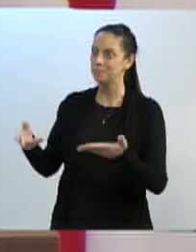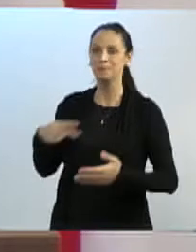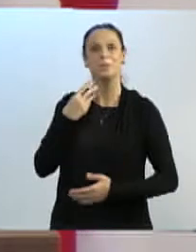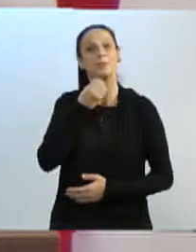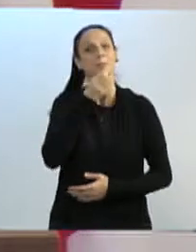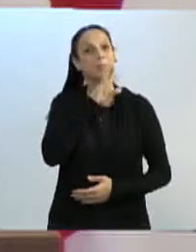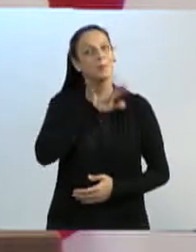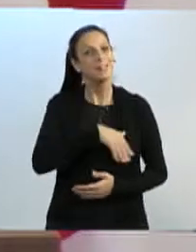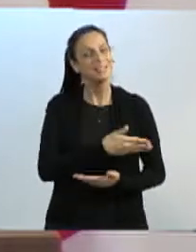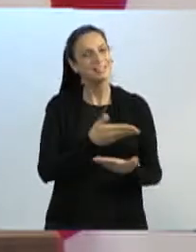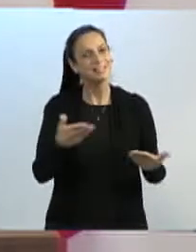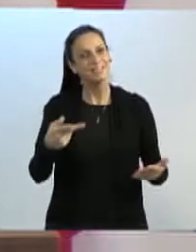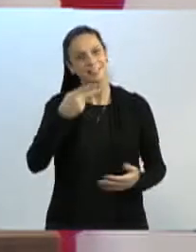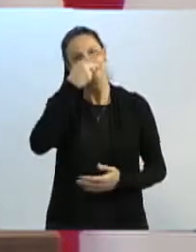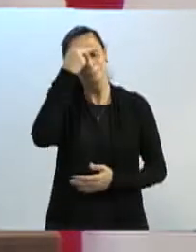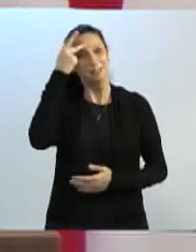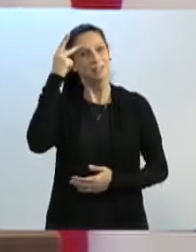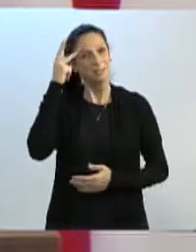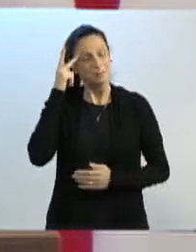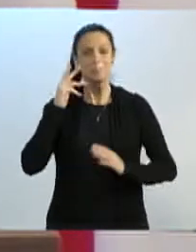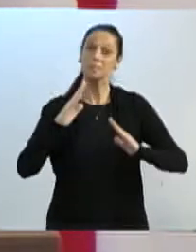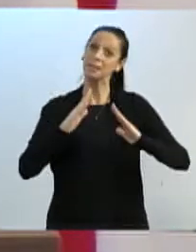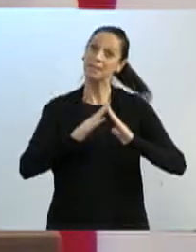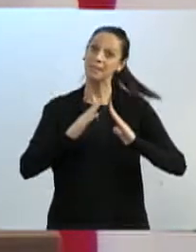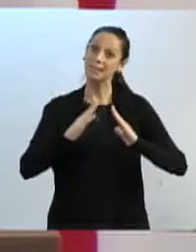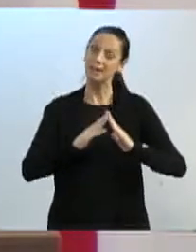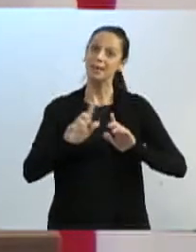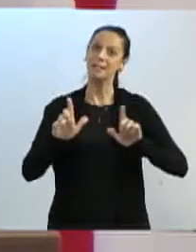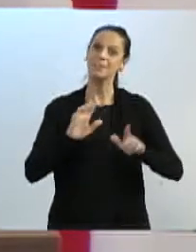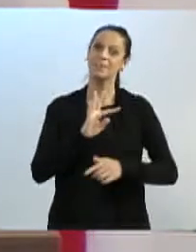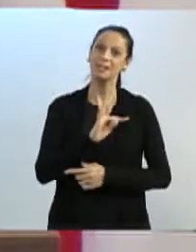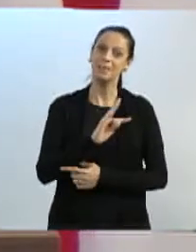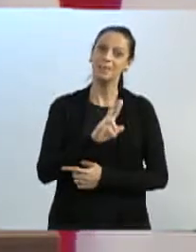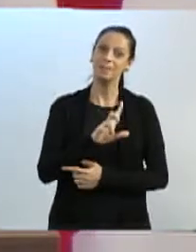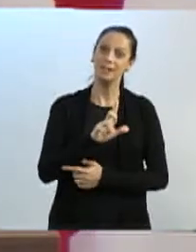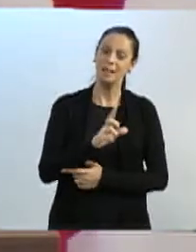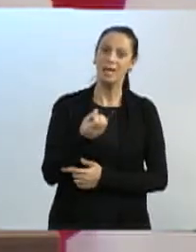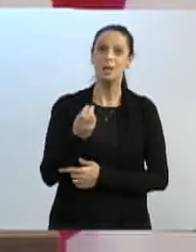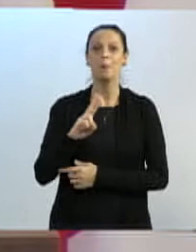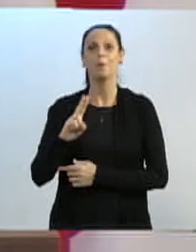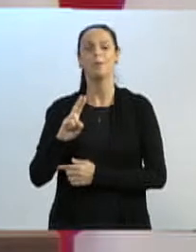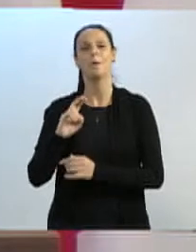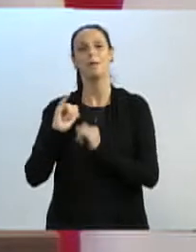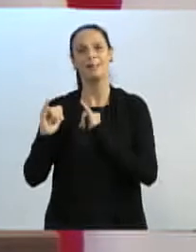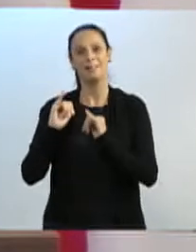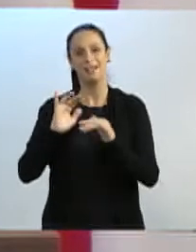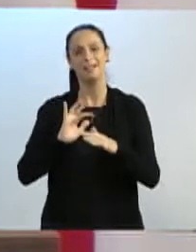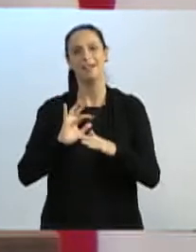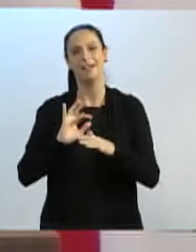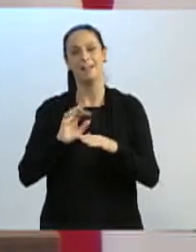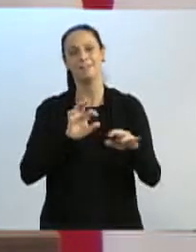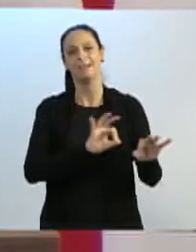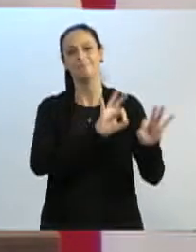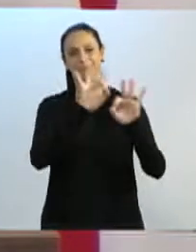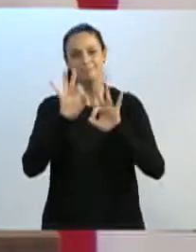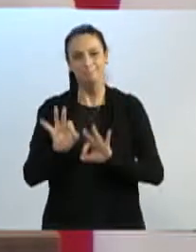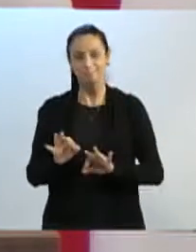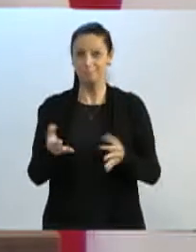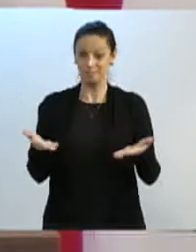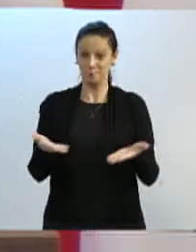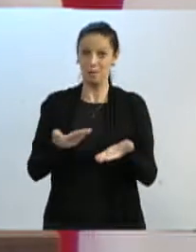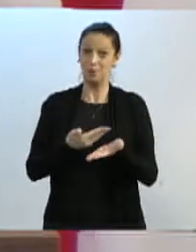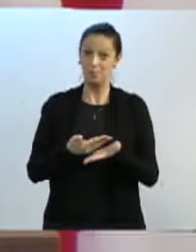tarde a quem nos acompanha em casa pela TVL e pela internet. Eu queria, já no início